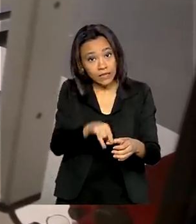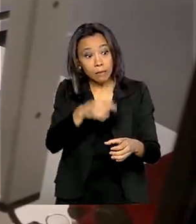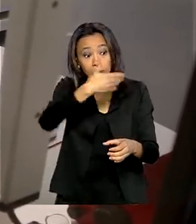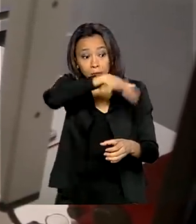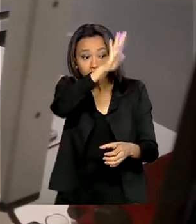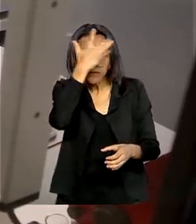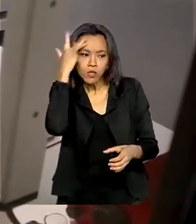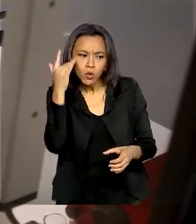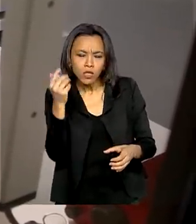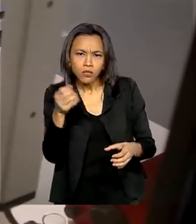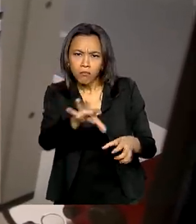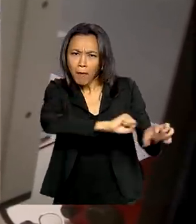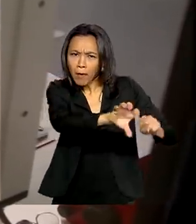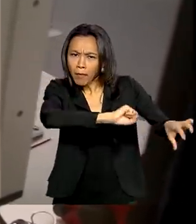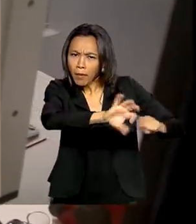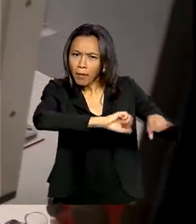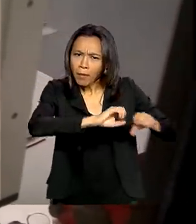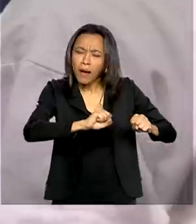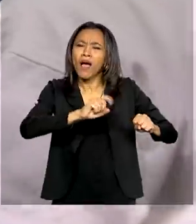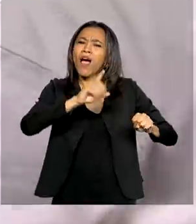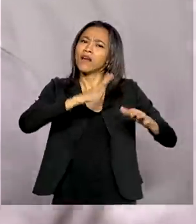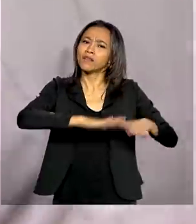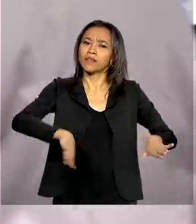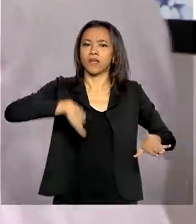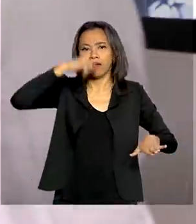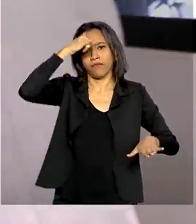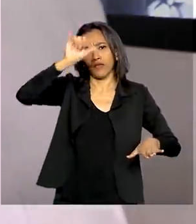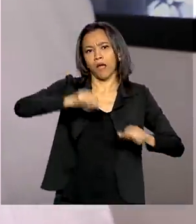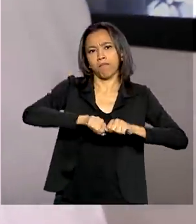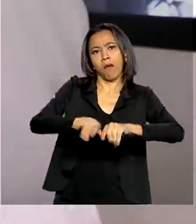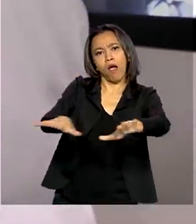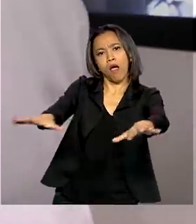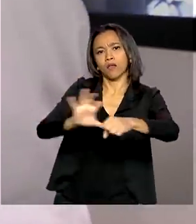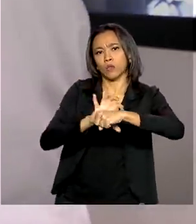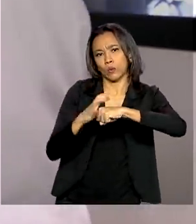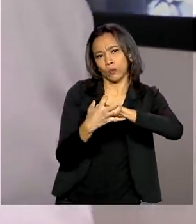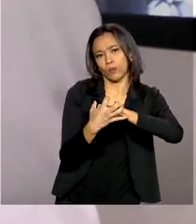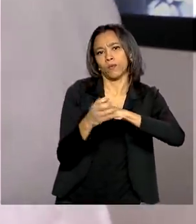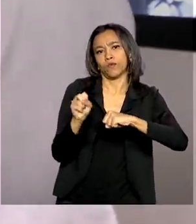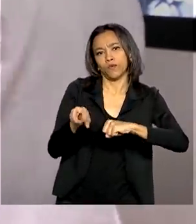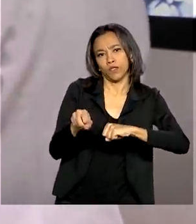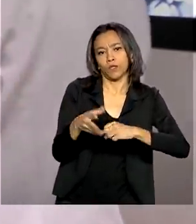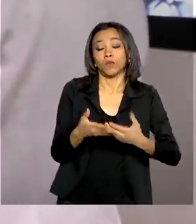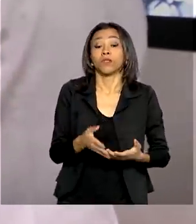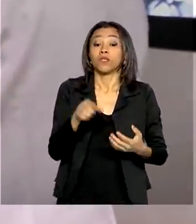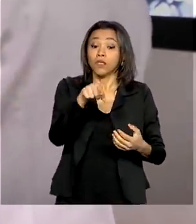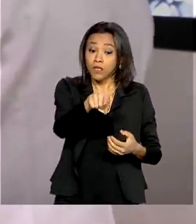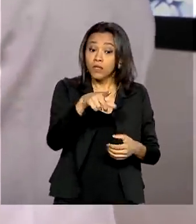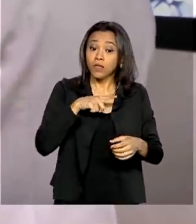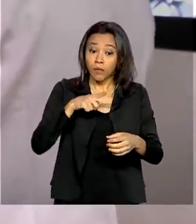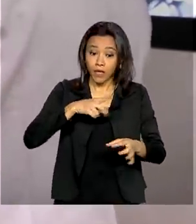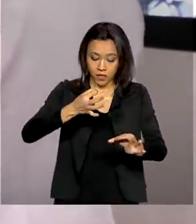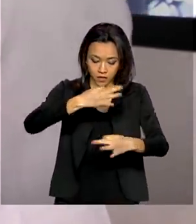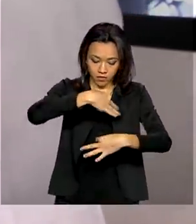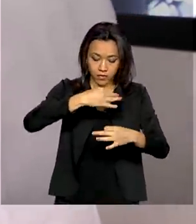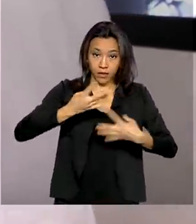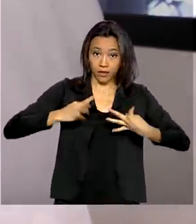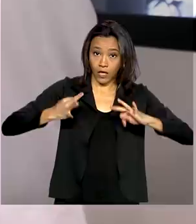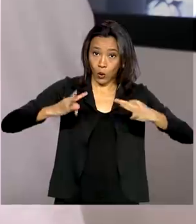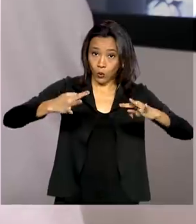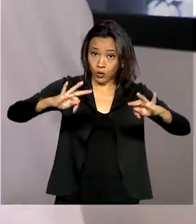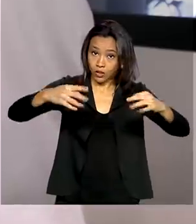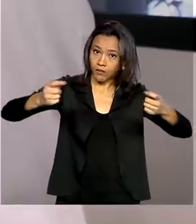infectadas e assim reduzir a propagação do vírus. E um equipamento de inteligência artificial vai poder identificar pela